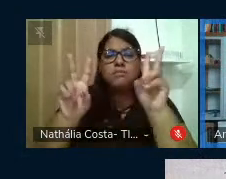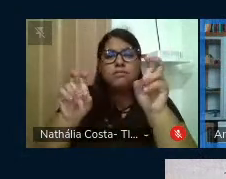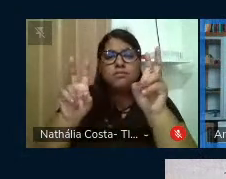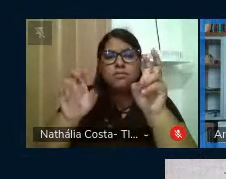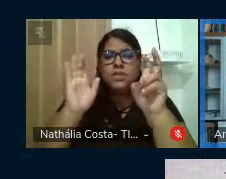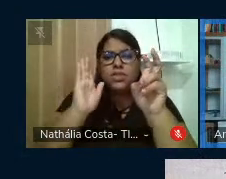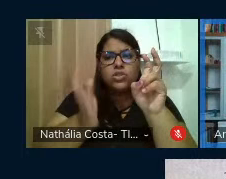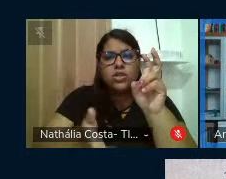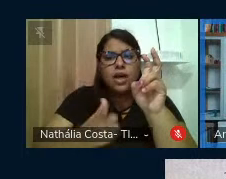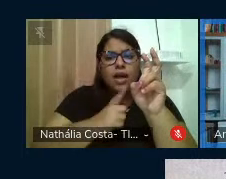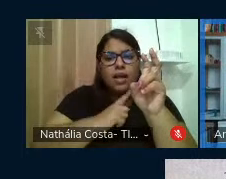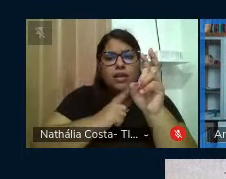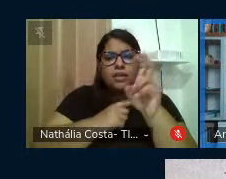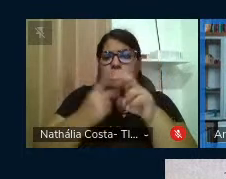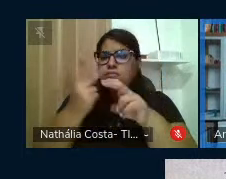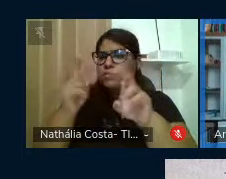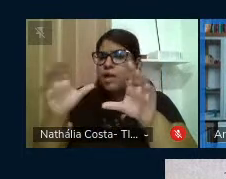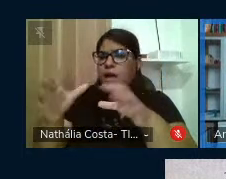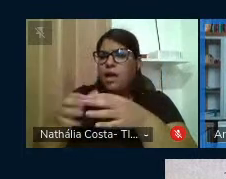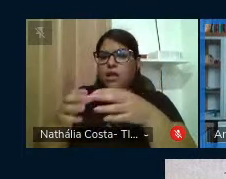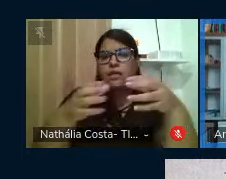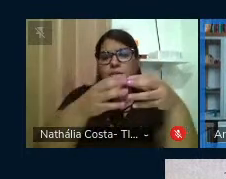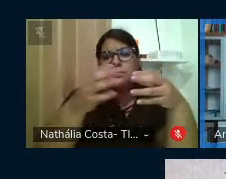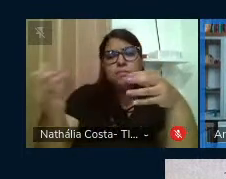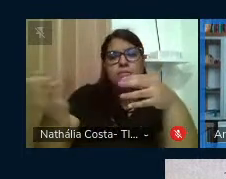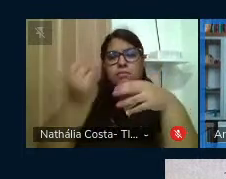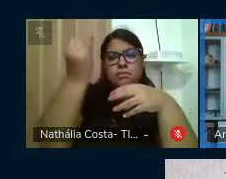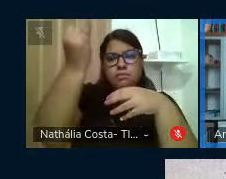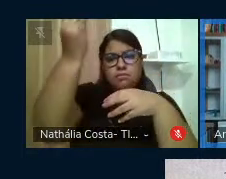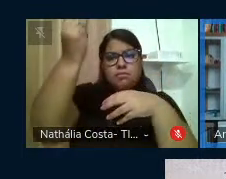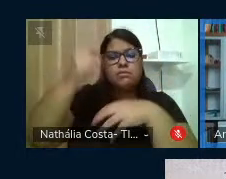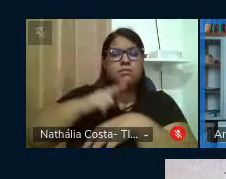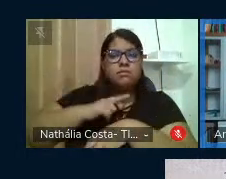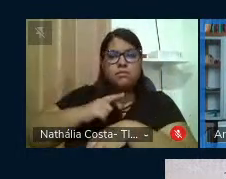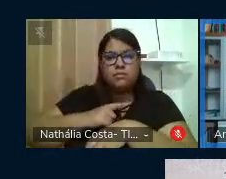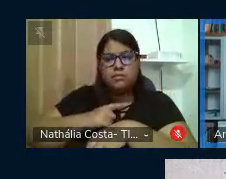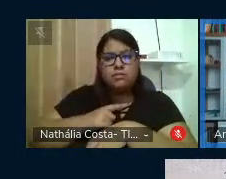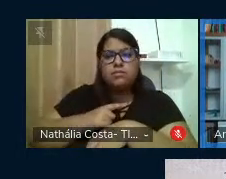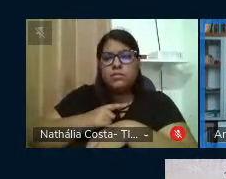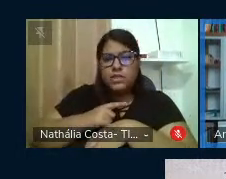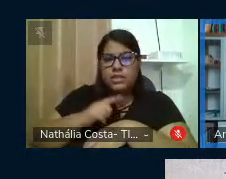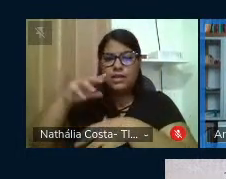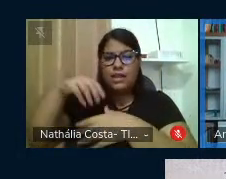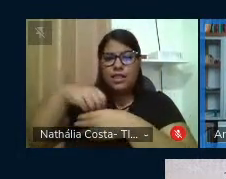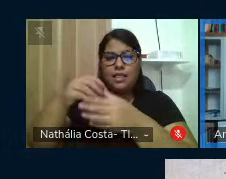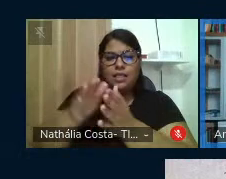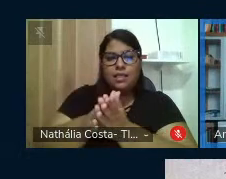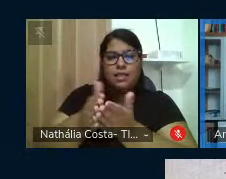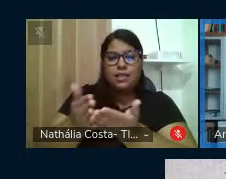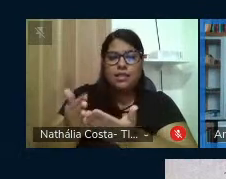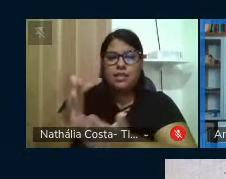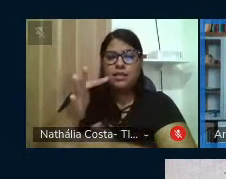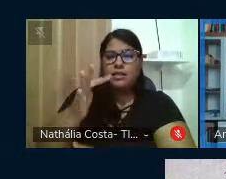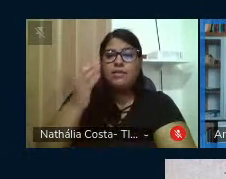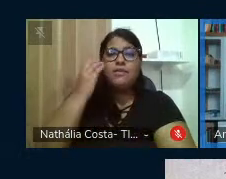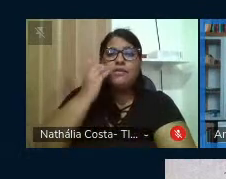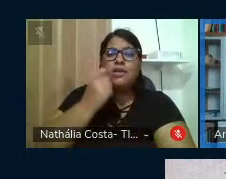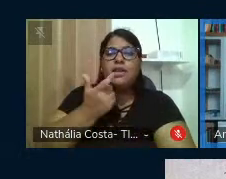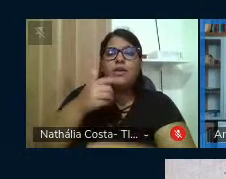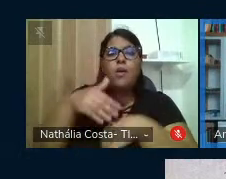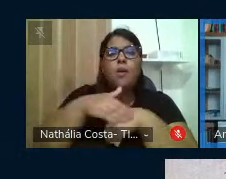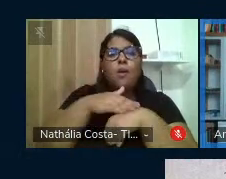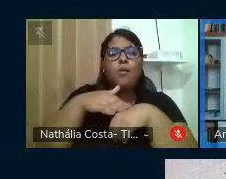traz duas categorias fundamentais que vão permeando as obras de Freire, Conversas com Paulo